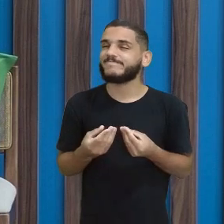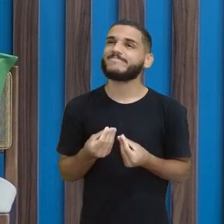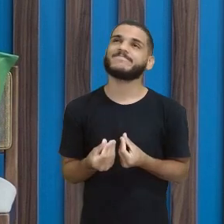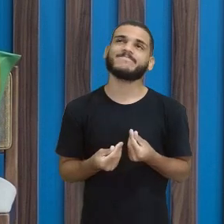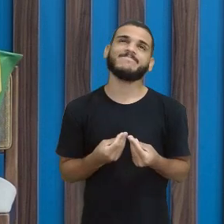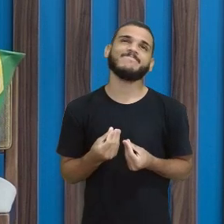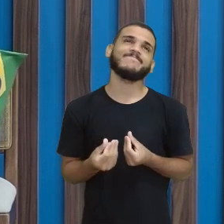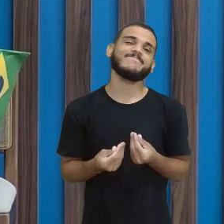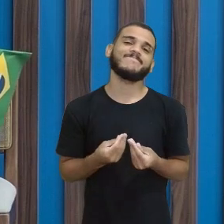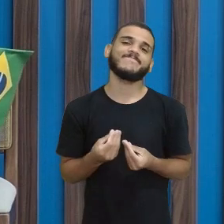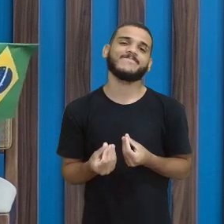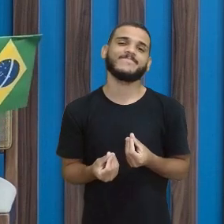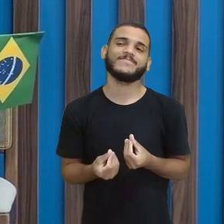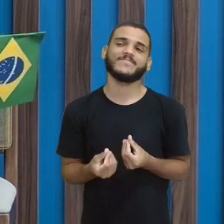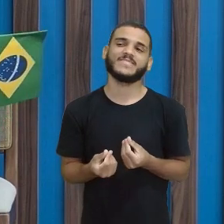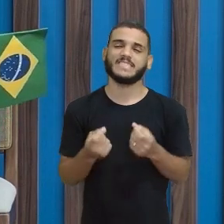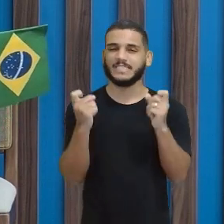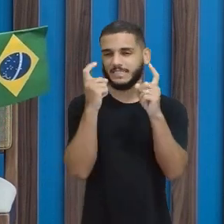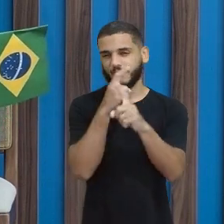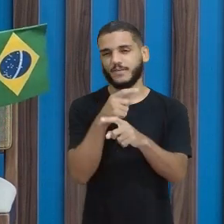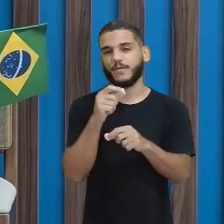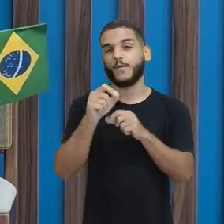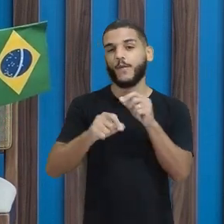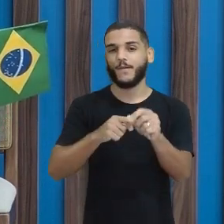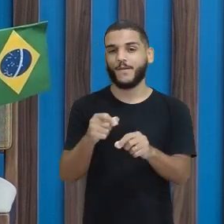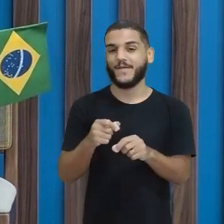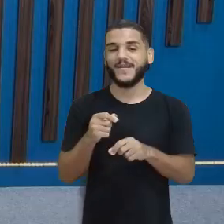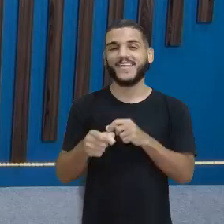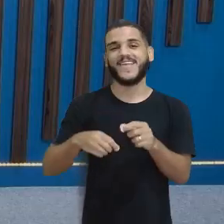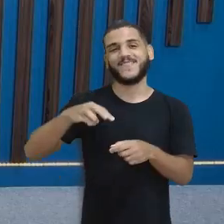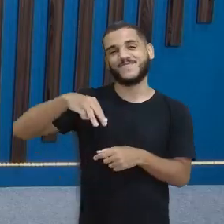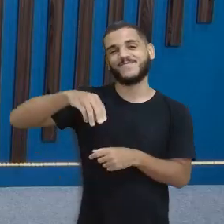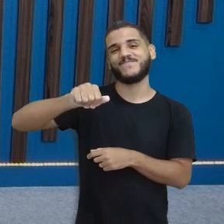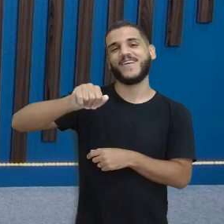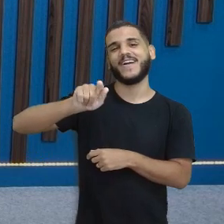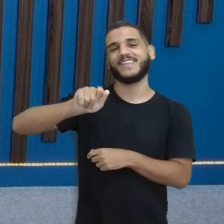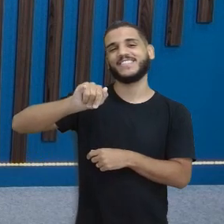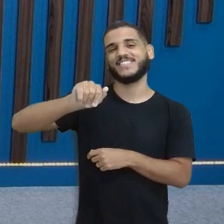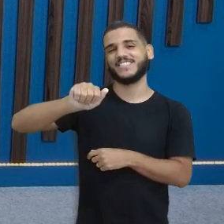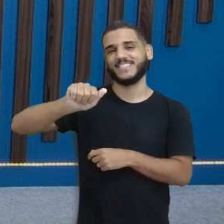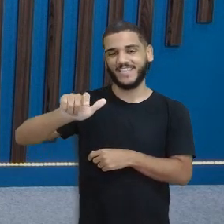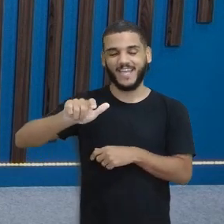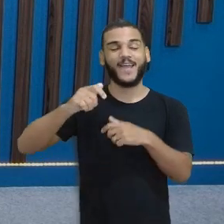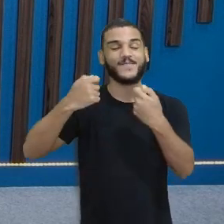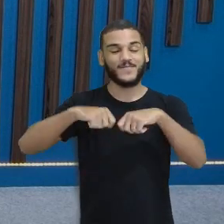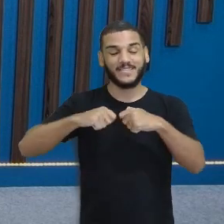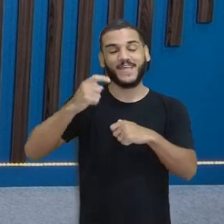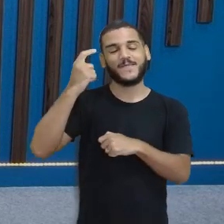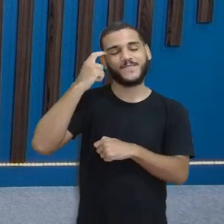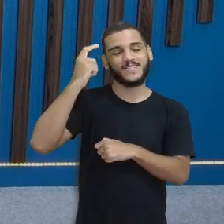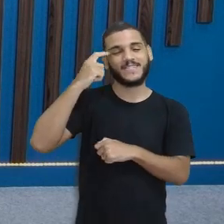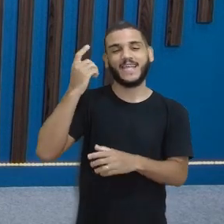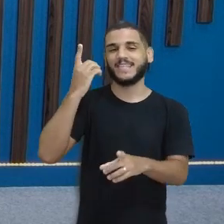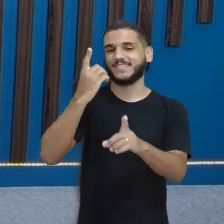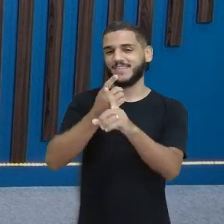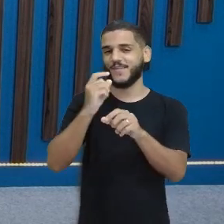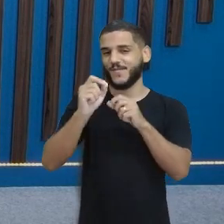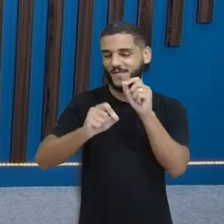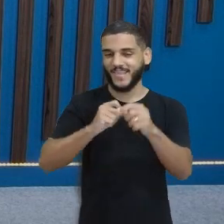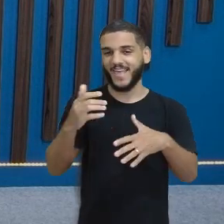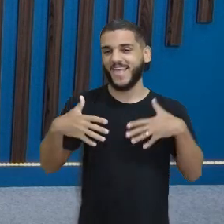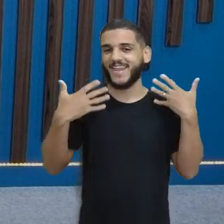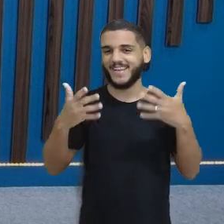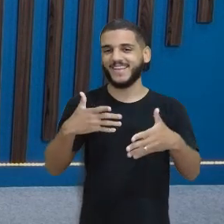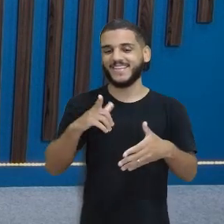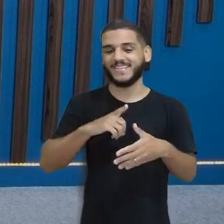Deixa eu ver Eita Essa foi difícil Magia Magia Olha aí É só pensar Porque você vai descobrir A alegria